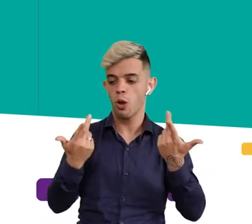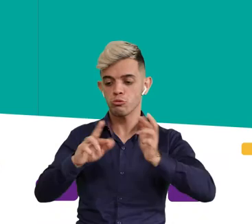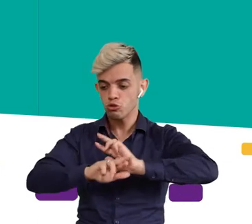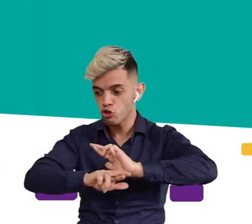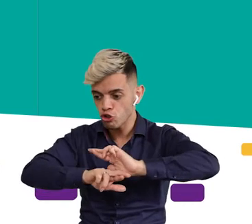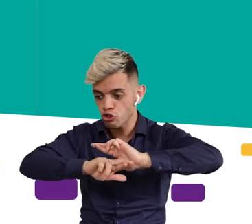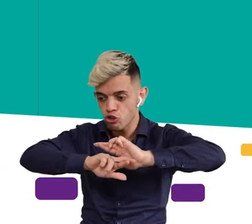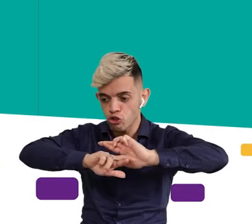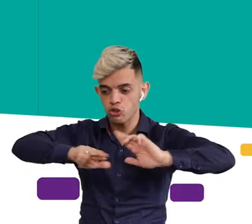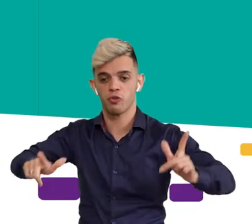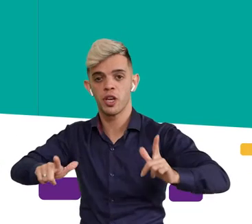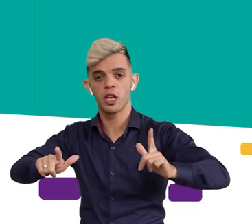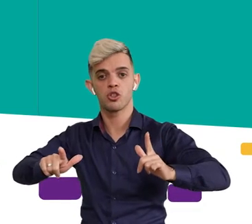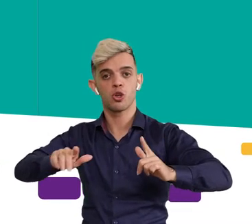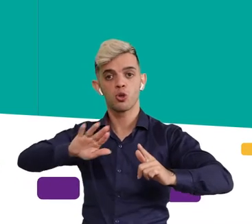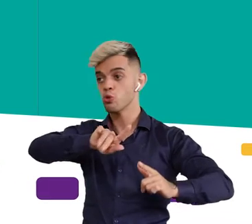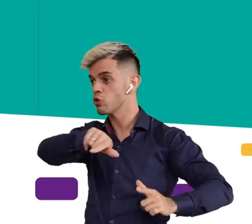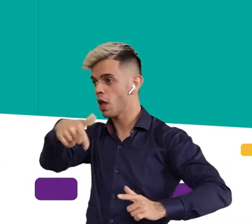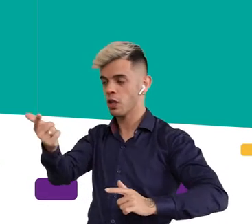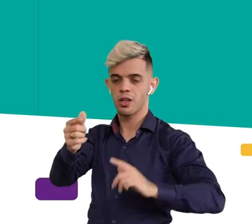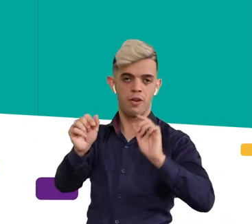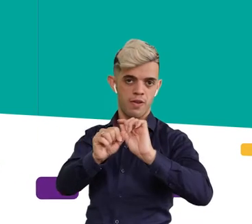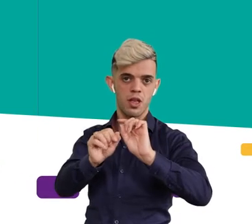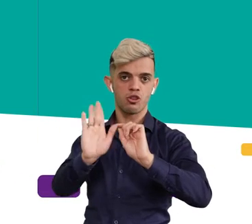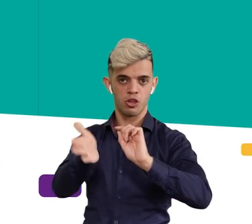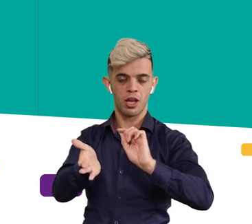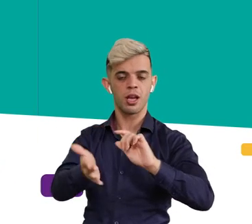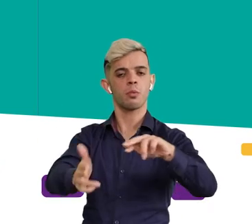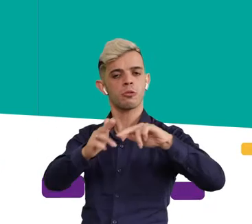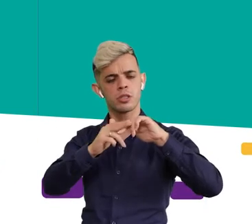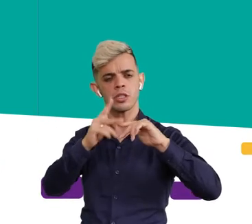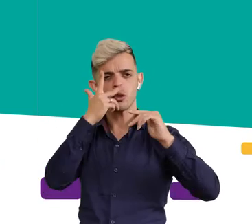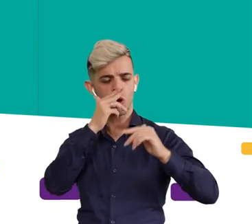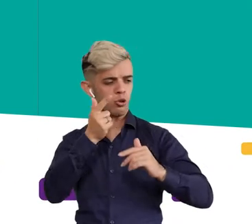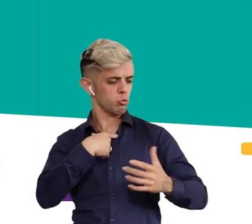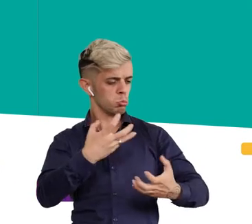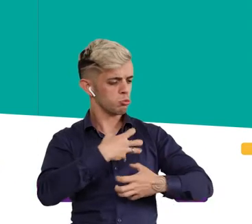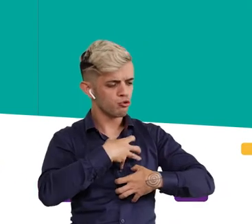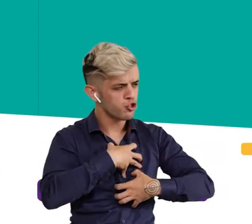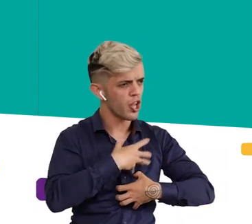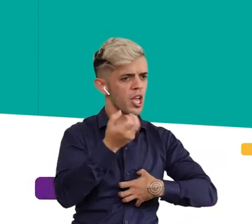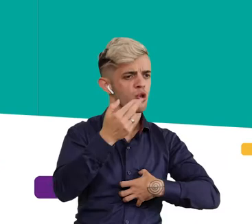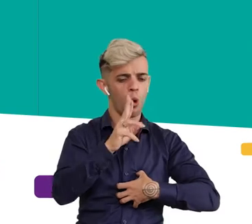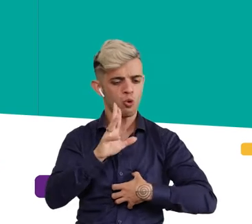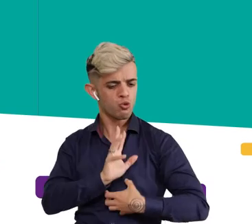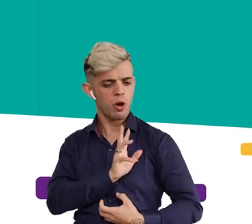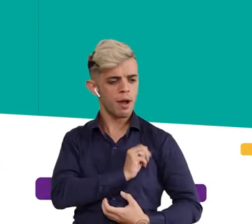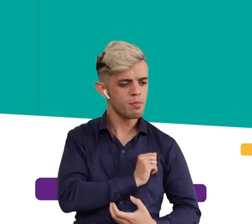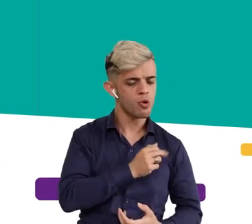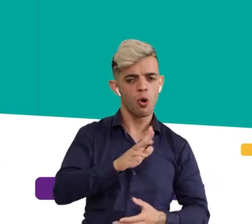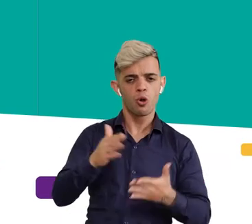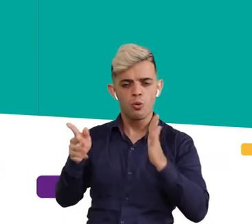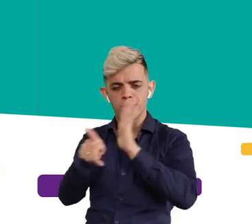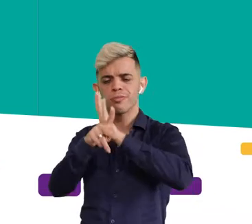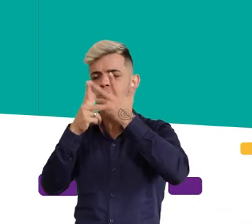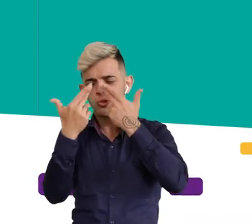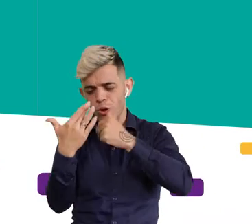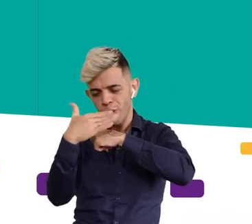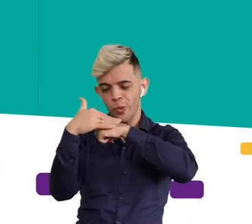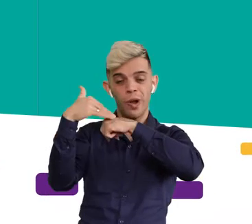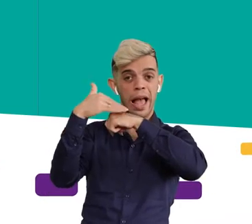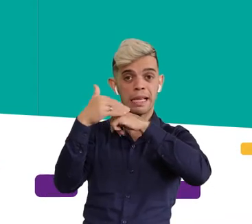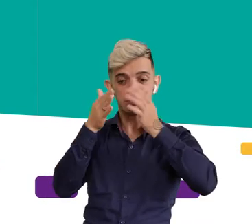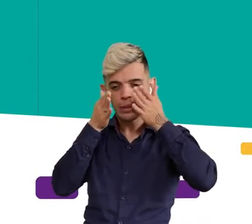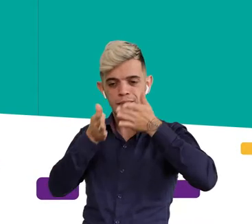algo diferente de tudo o que já foi feito, seja no jeito, seja